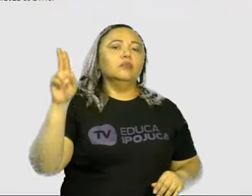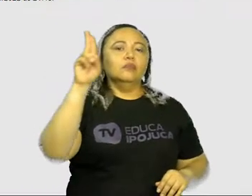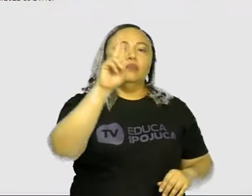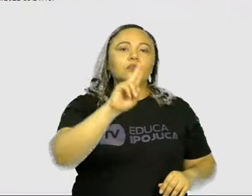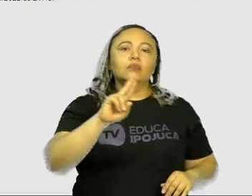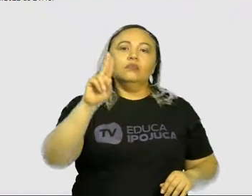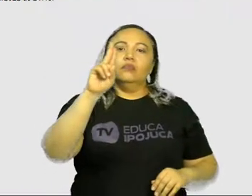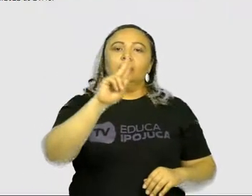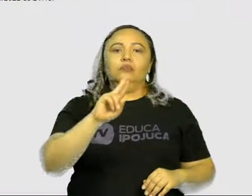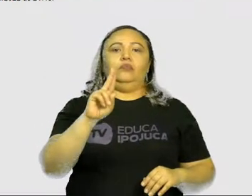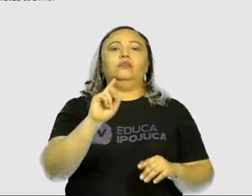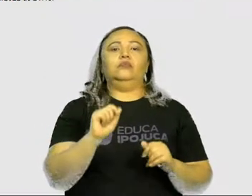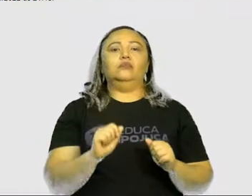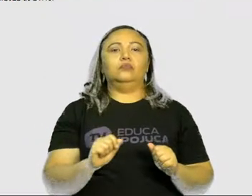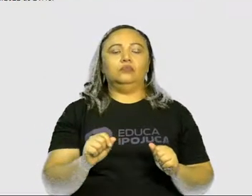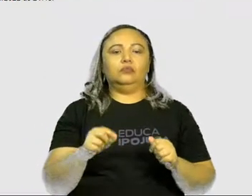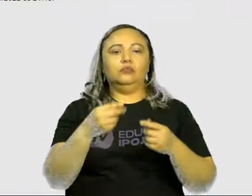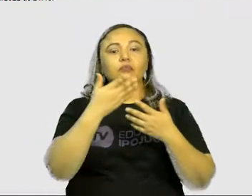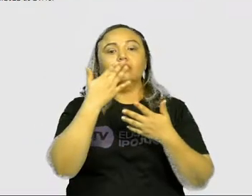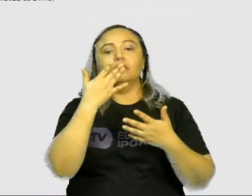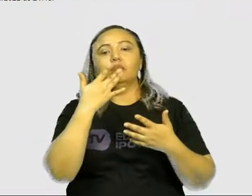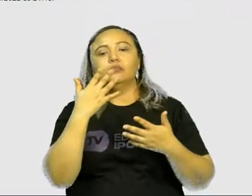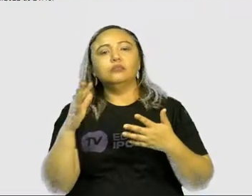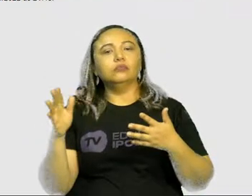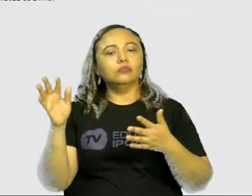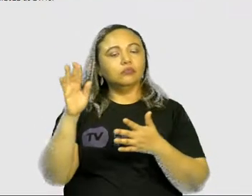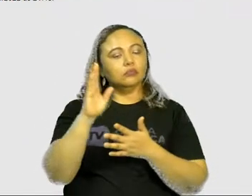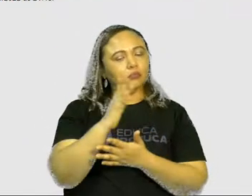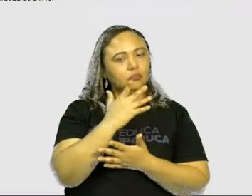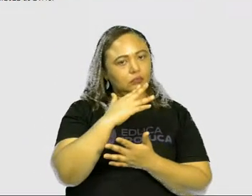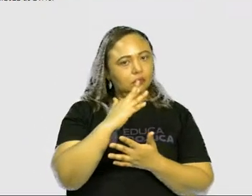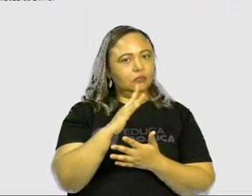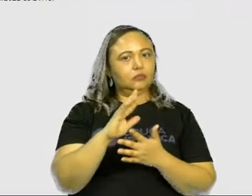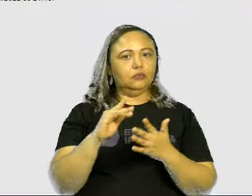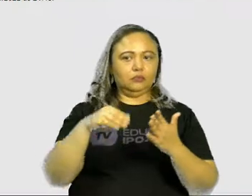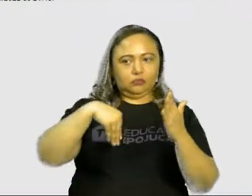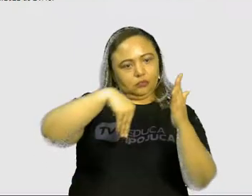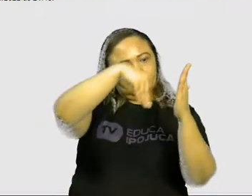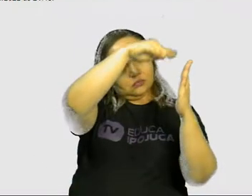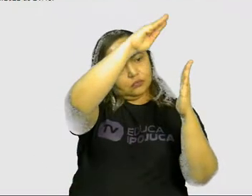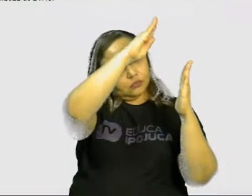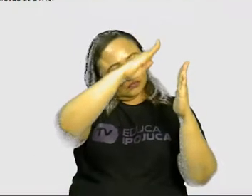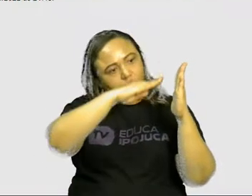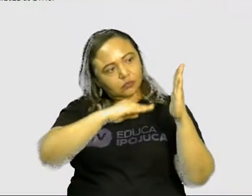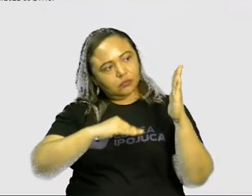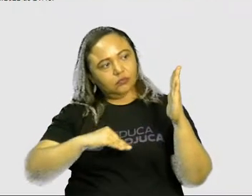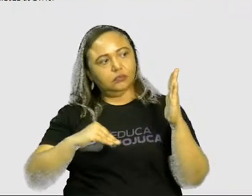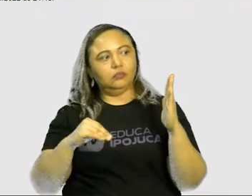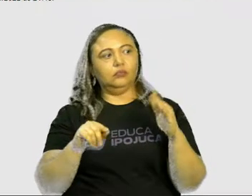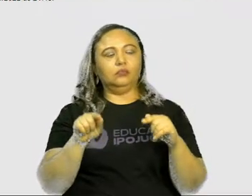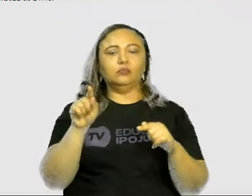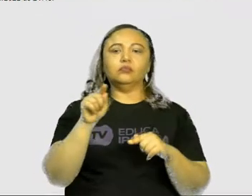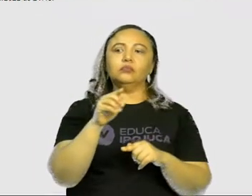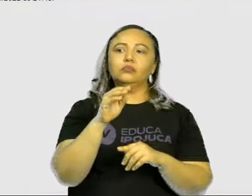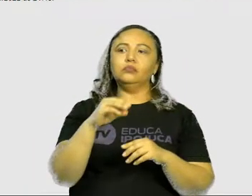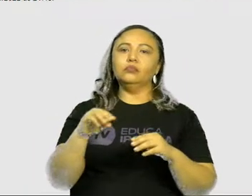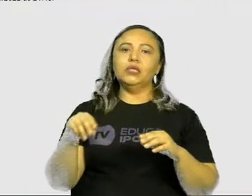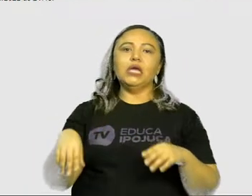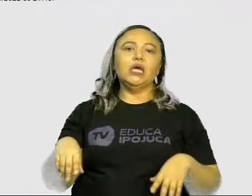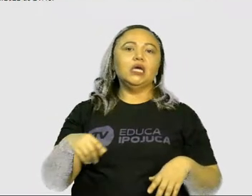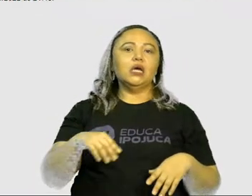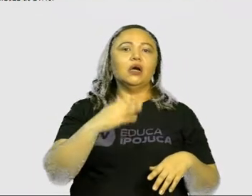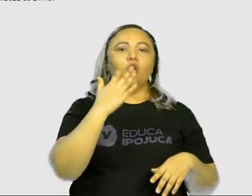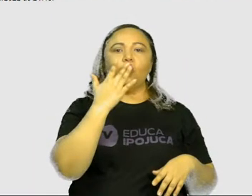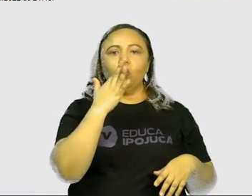formas líquidas para colorir uma superfície, atribuindo tons e